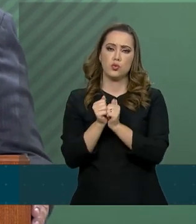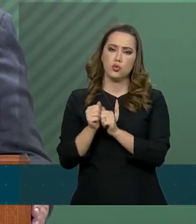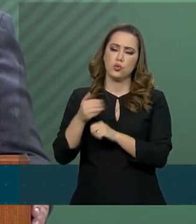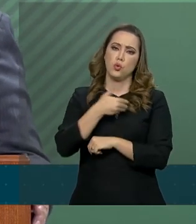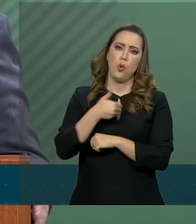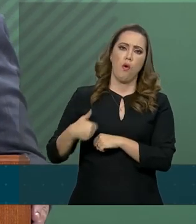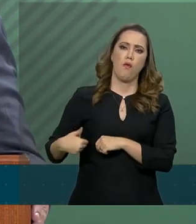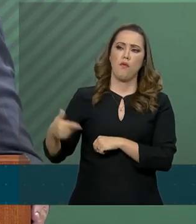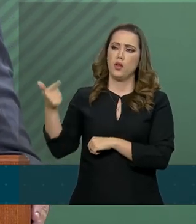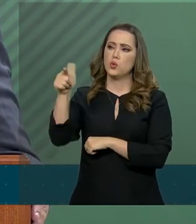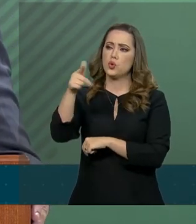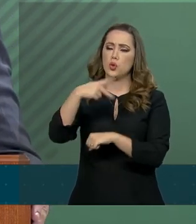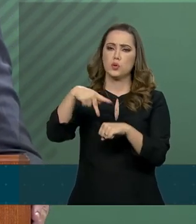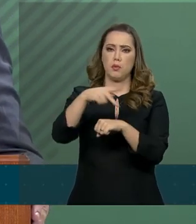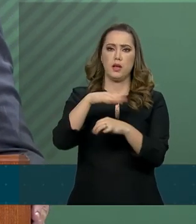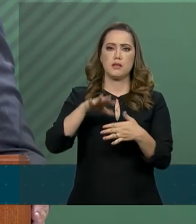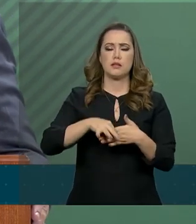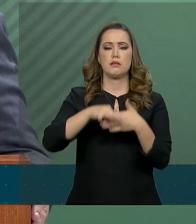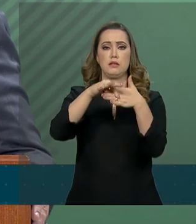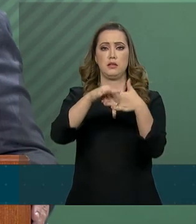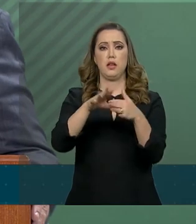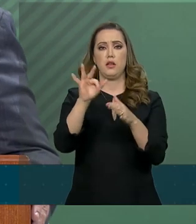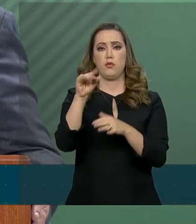países que são gestores desse fundo.